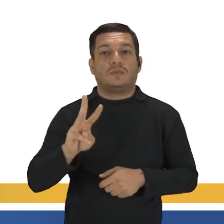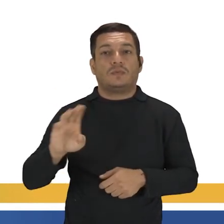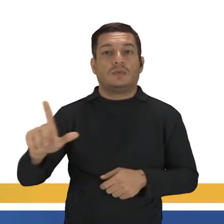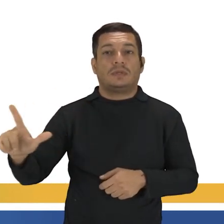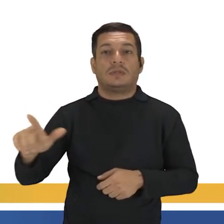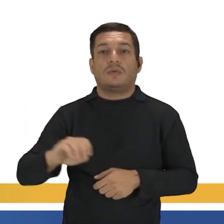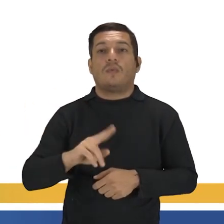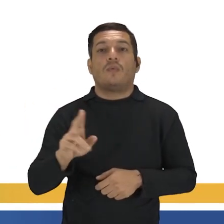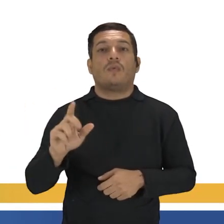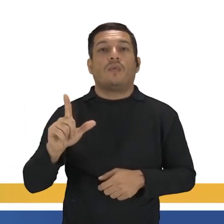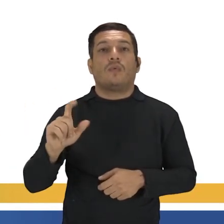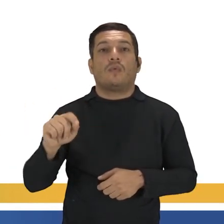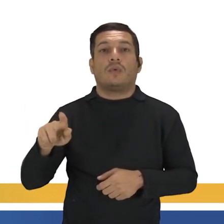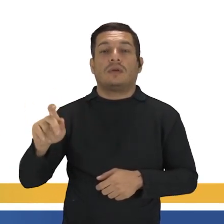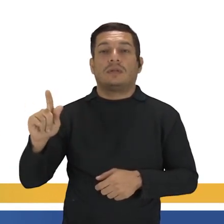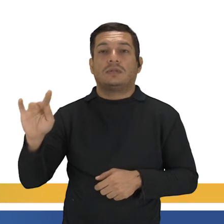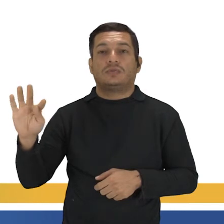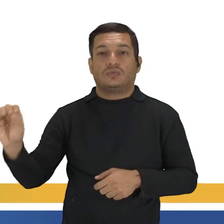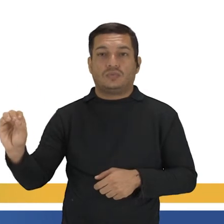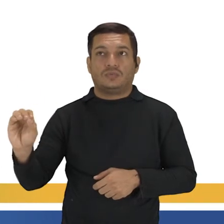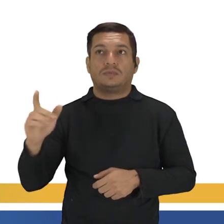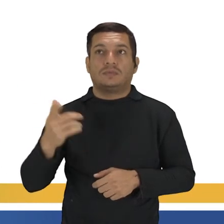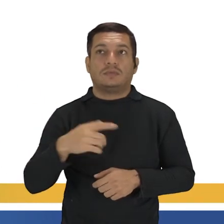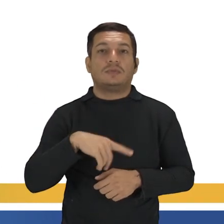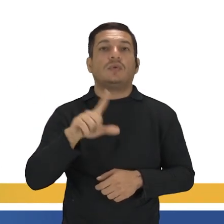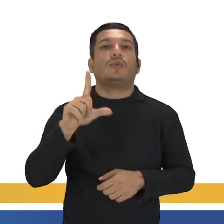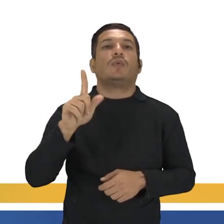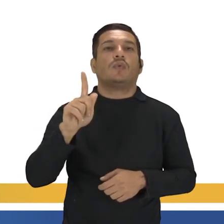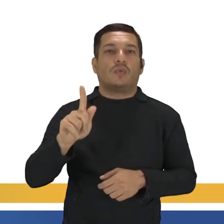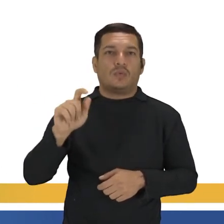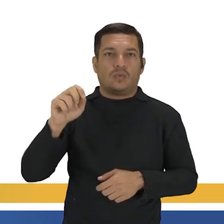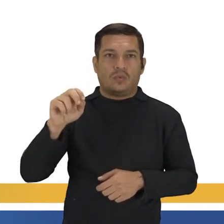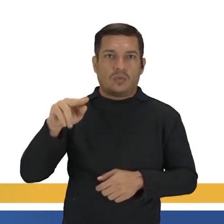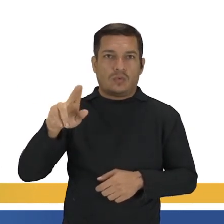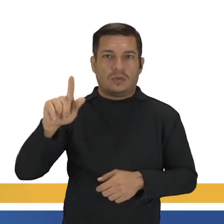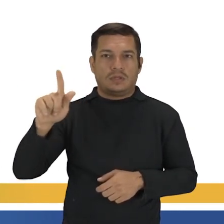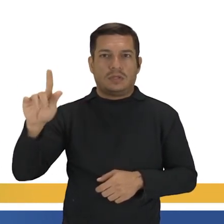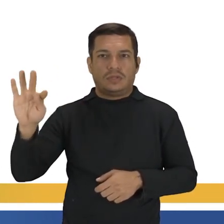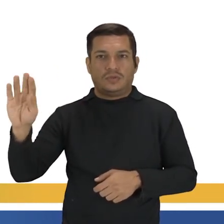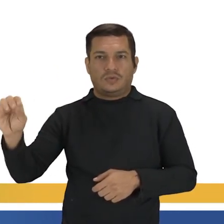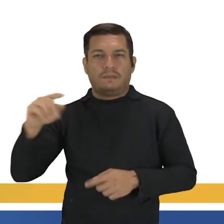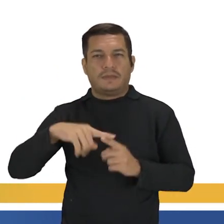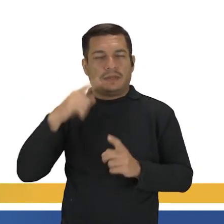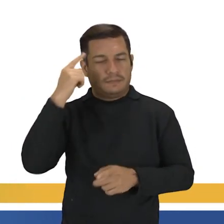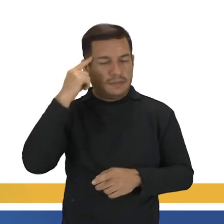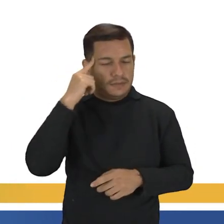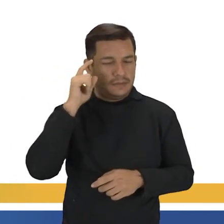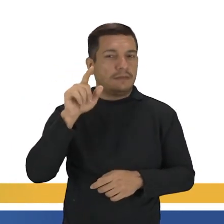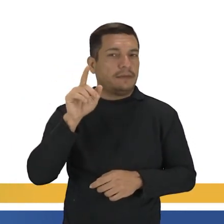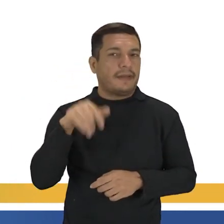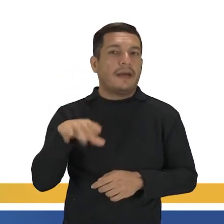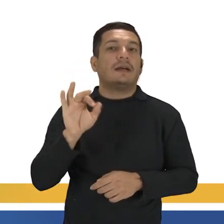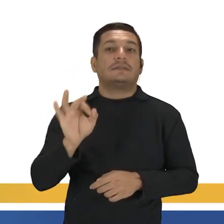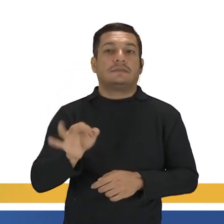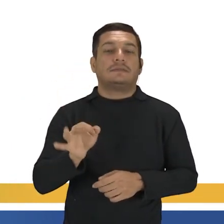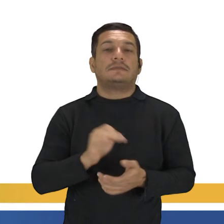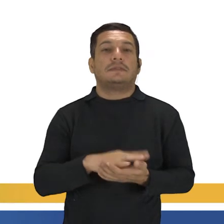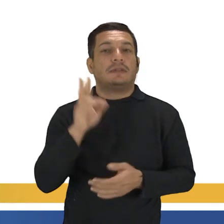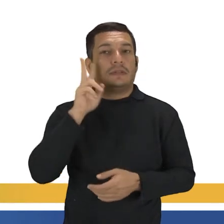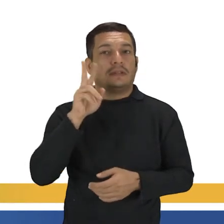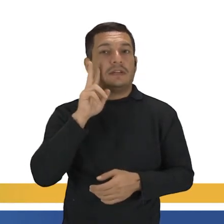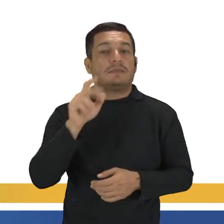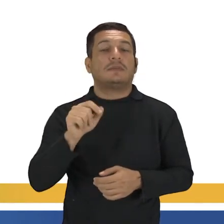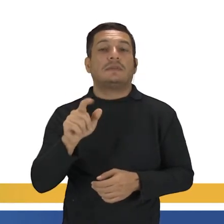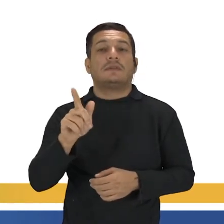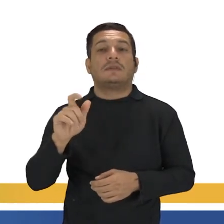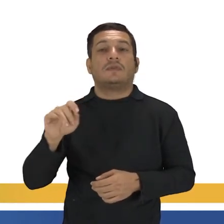ou o Going To? Acertou? O Going To. Tá? Pra quem pensou o Going To, é isso mesmo. Lembra que o Going